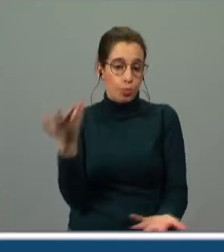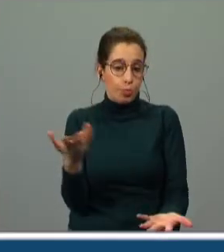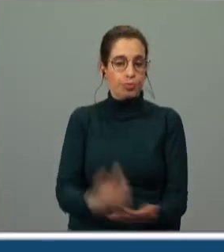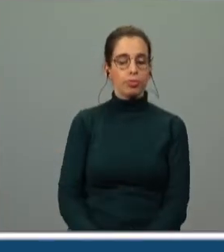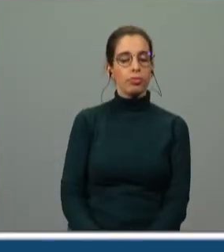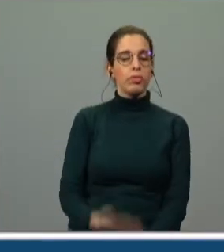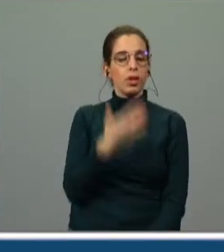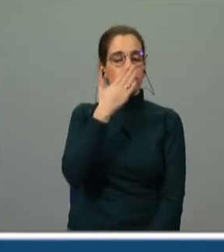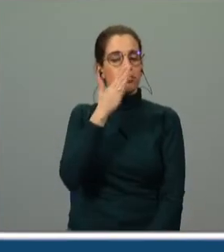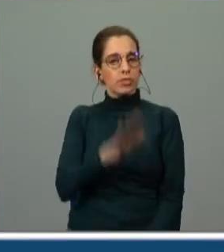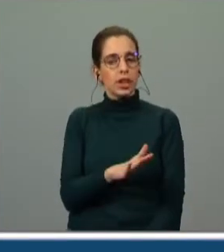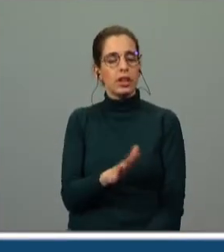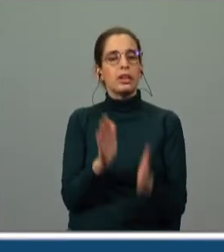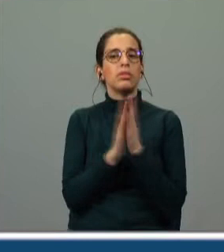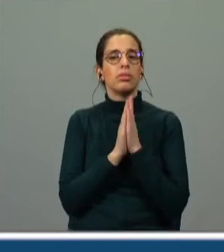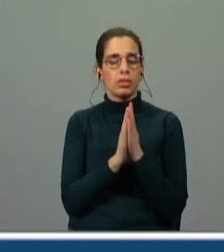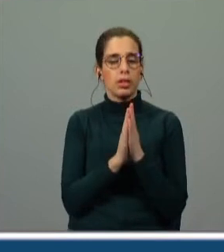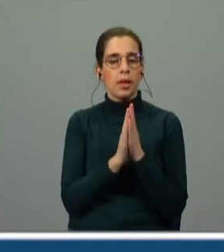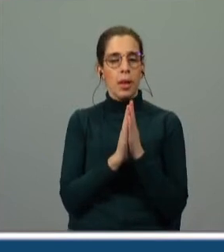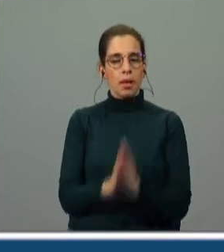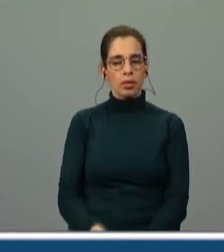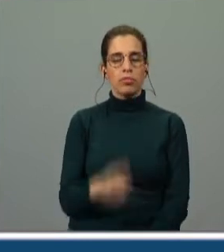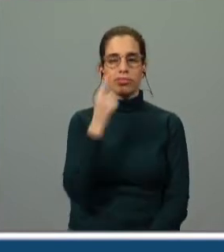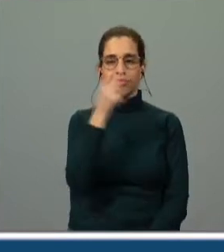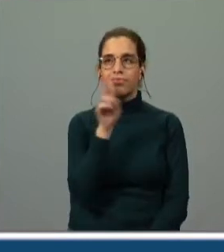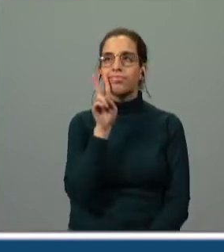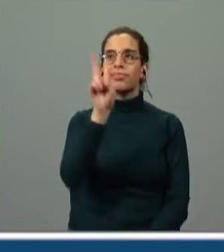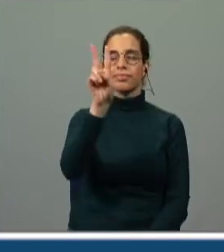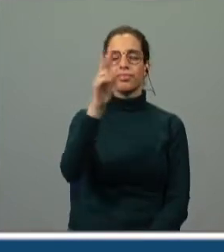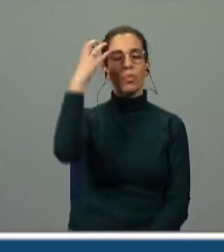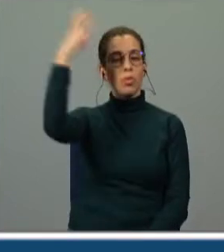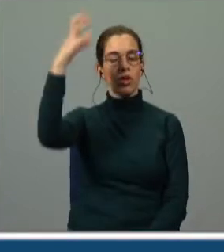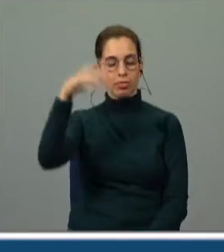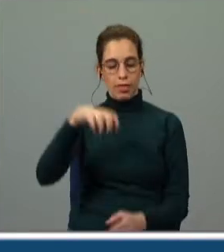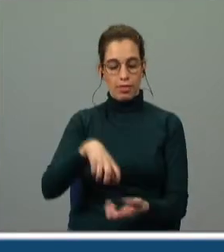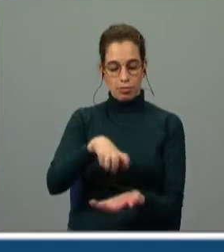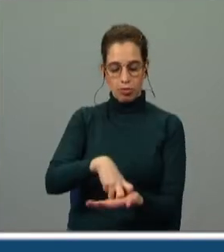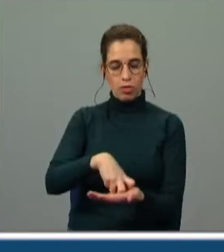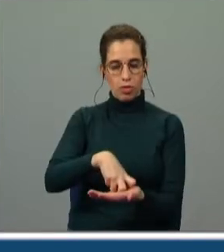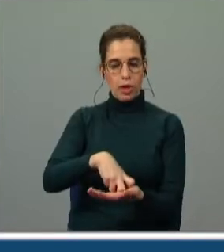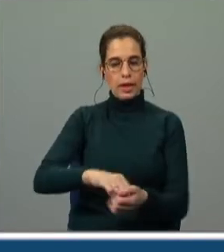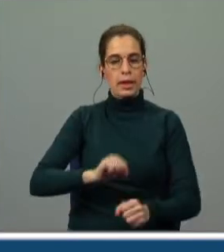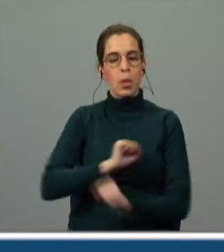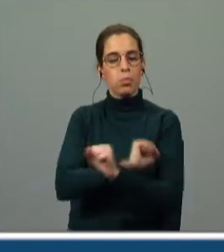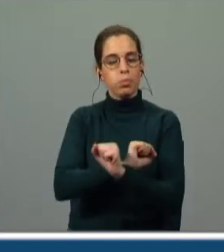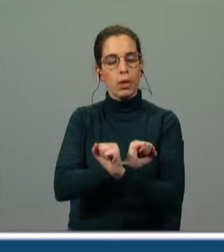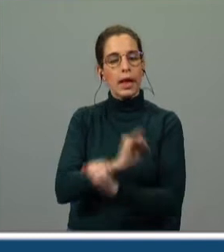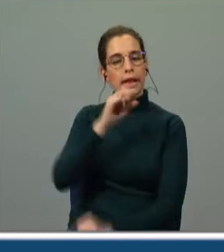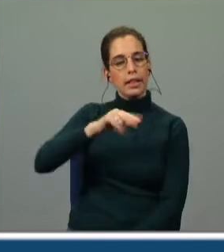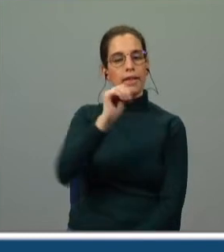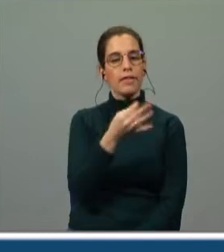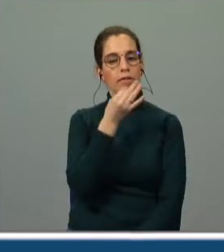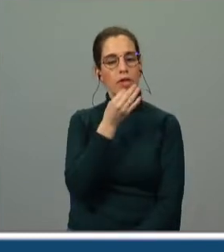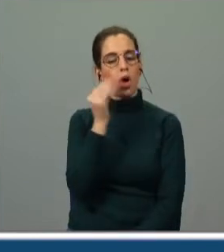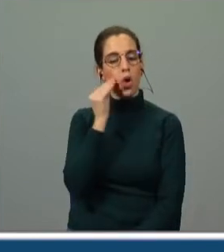atitude súplica, portanto, é a atitude que ela tem, erguendo os olhos para o rei, porque estava de joelhos e com as mãos amarradas, Inês fala-lhe como a